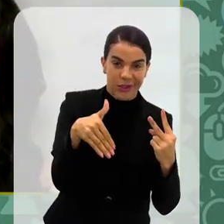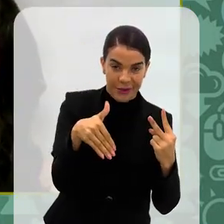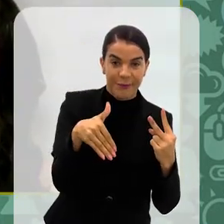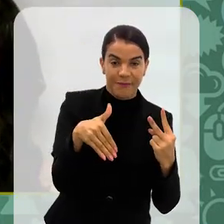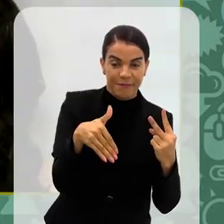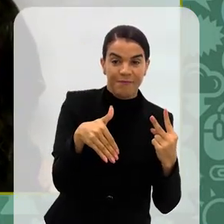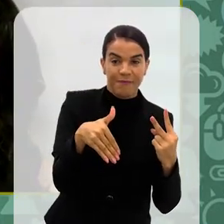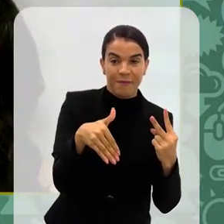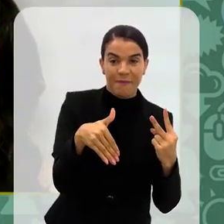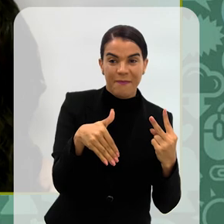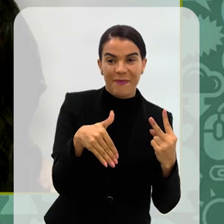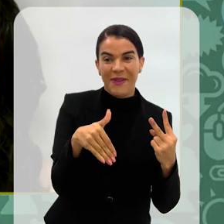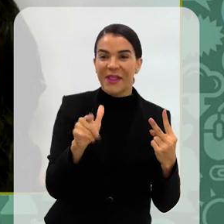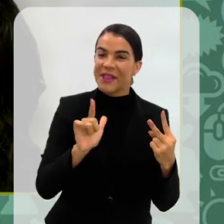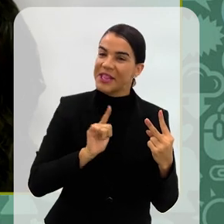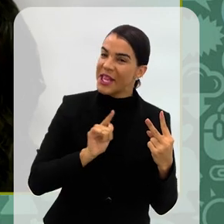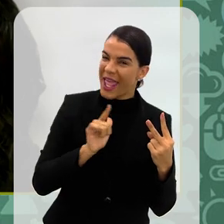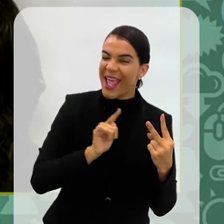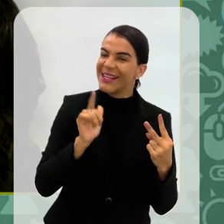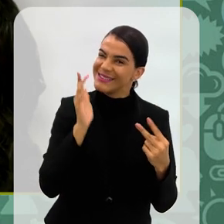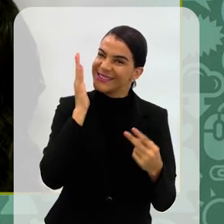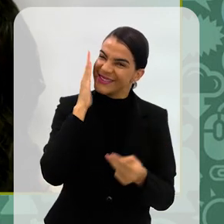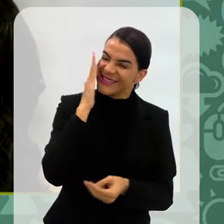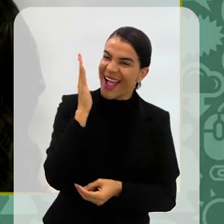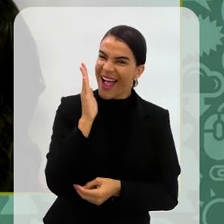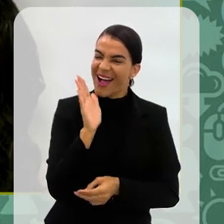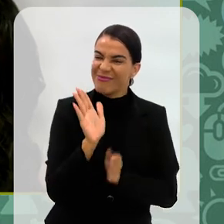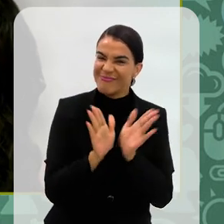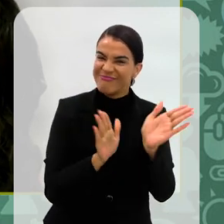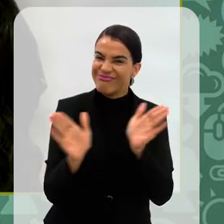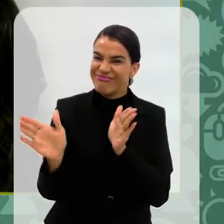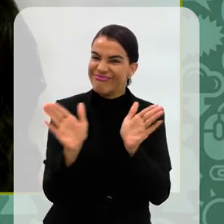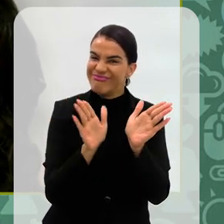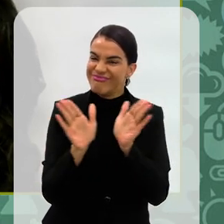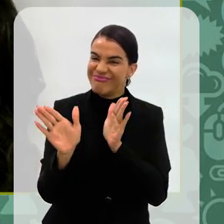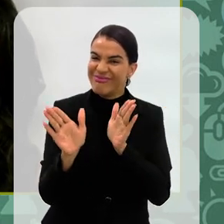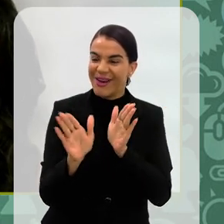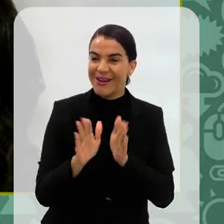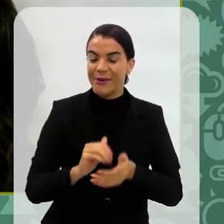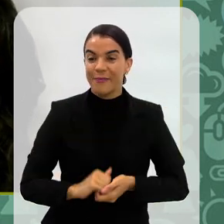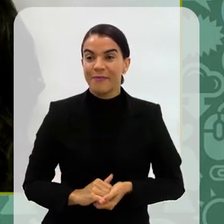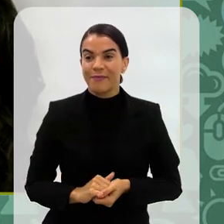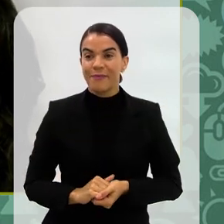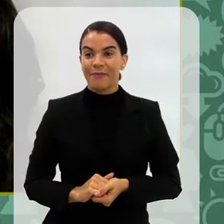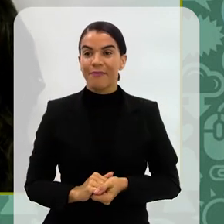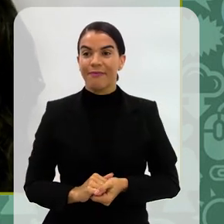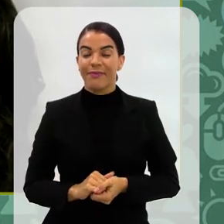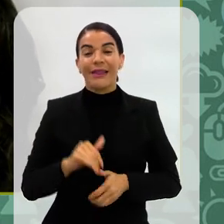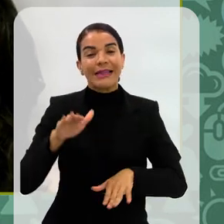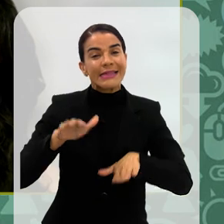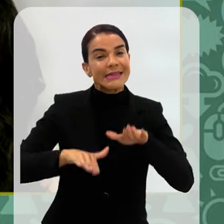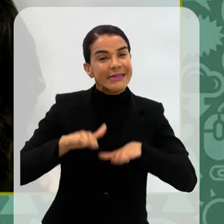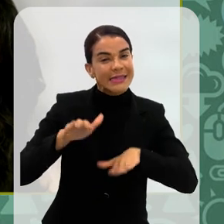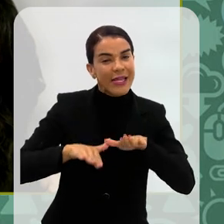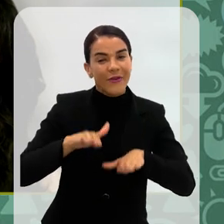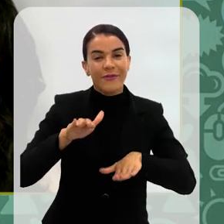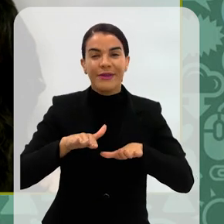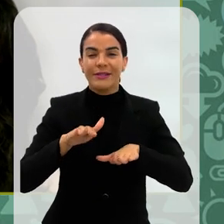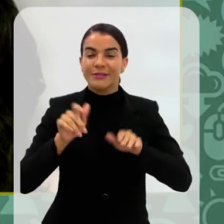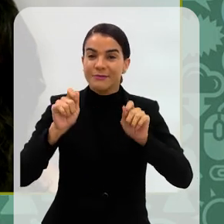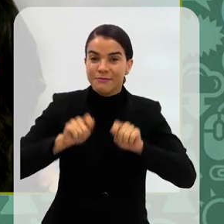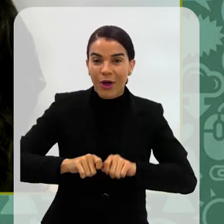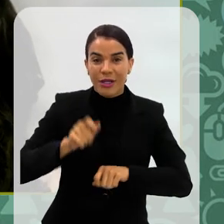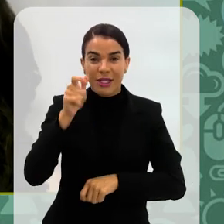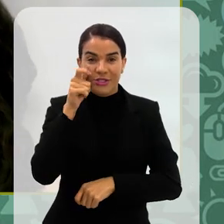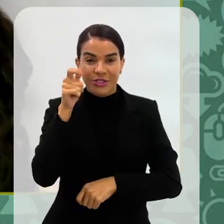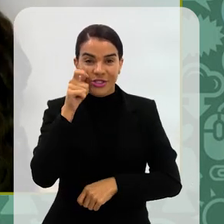sabe? Tem todos esses dois lados da questão. Sim. Talvez quem possa